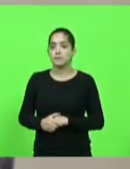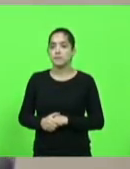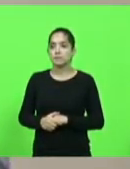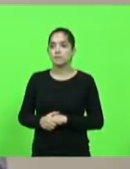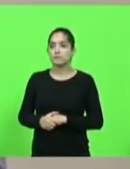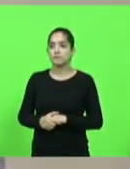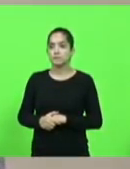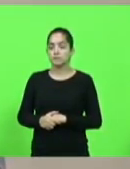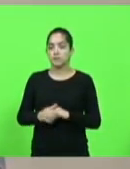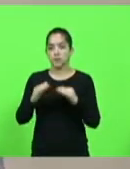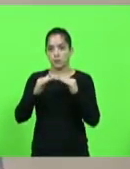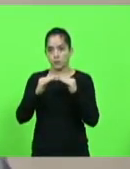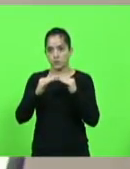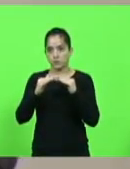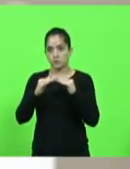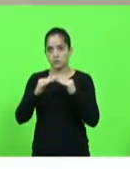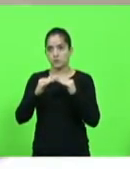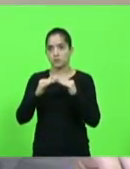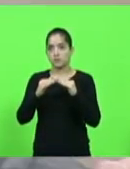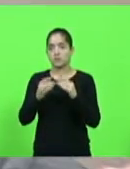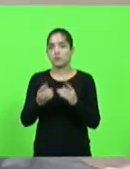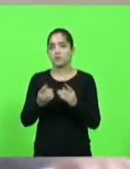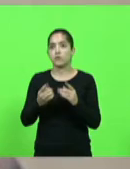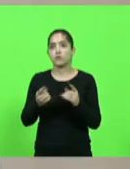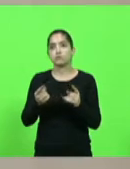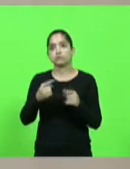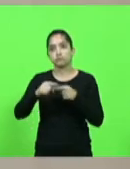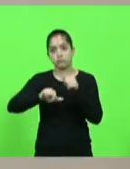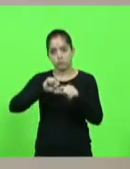Com a quiescência dos senhores líderes, faço inversão de pauta.